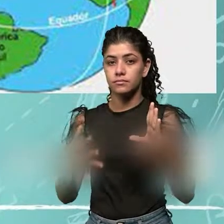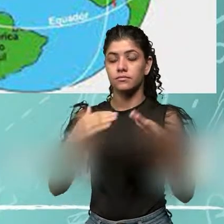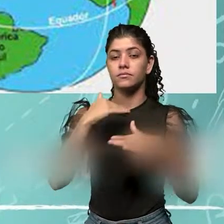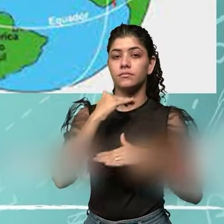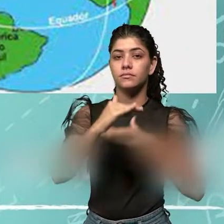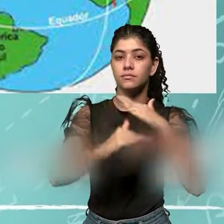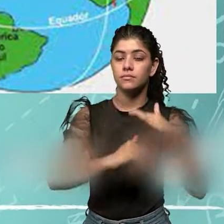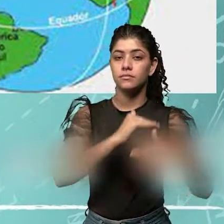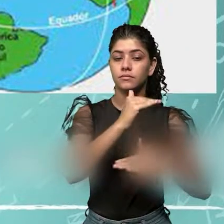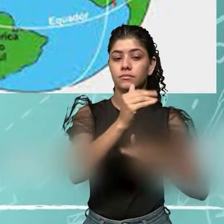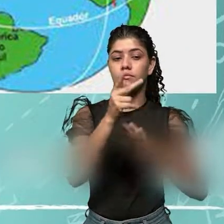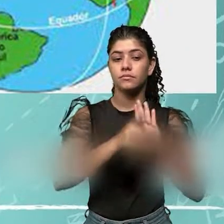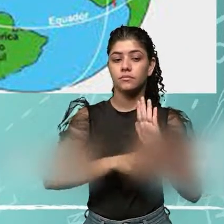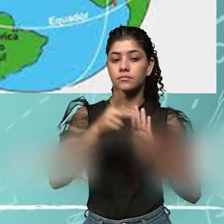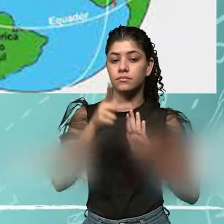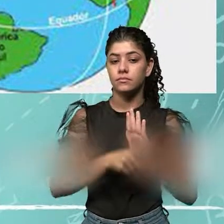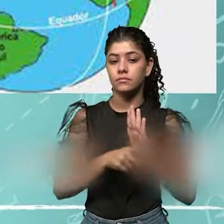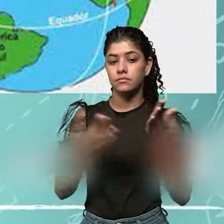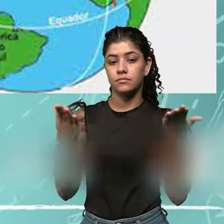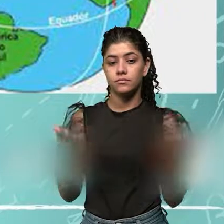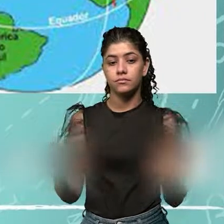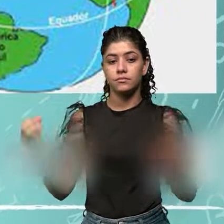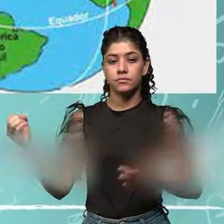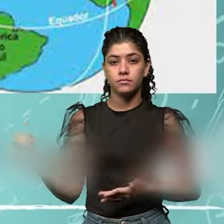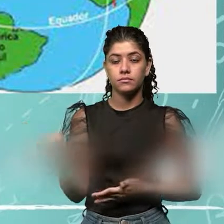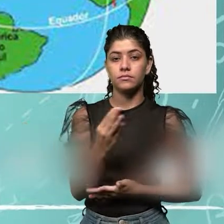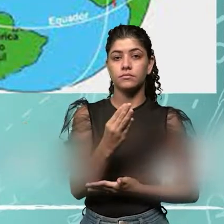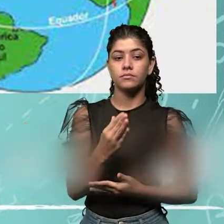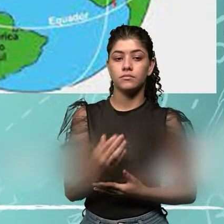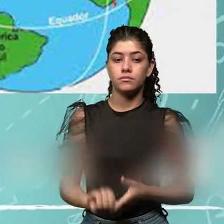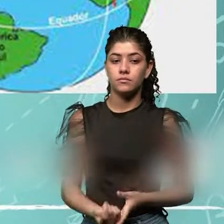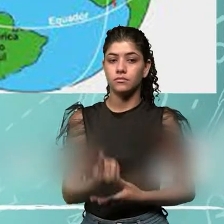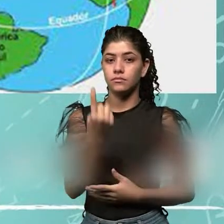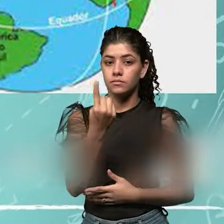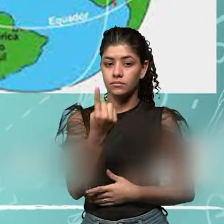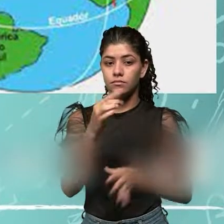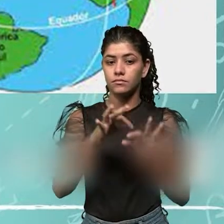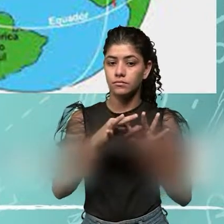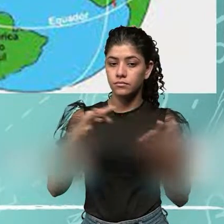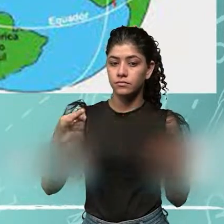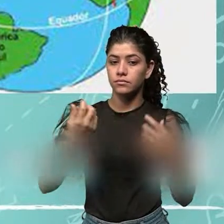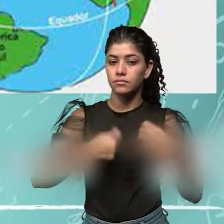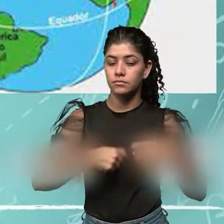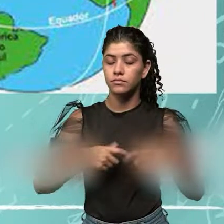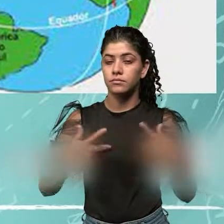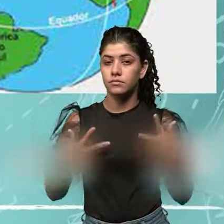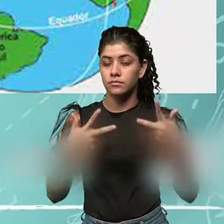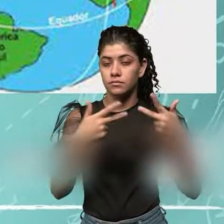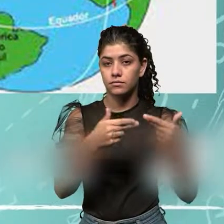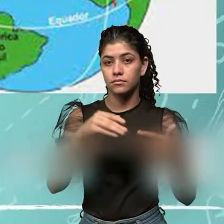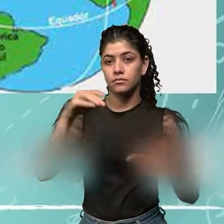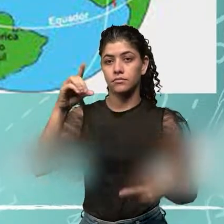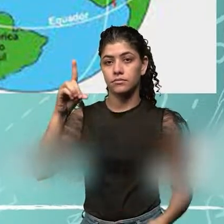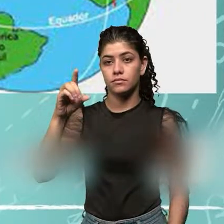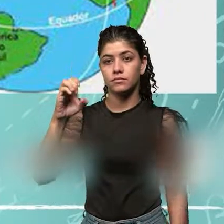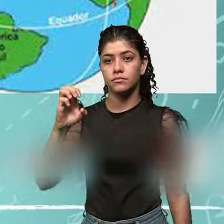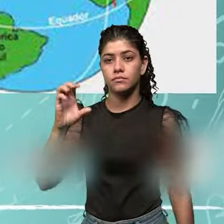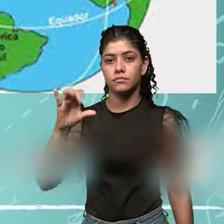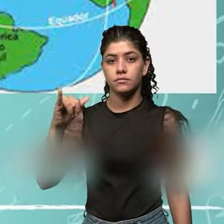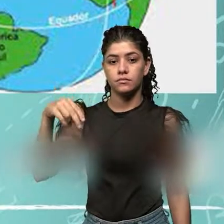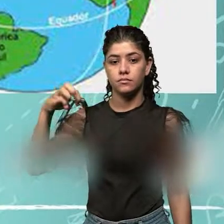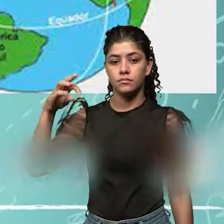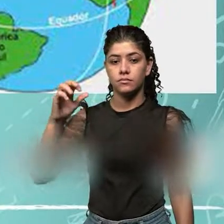desenvolveu um projeto estabelecendo que a nova unidade de medida deveria ser igual à décima